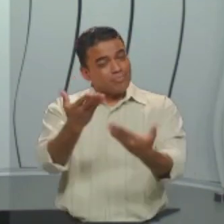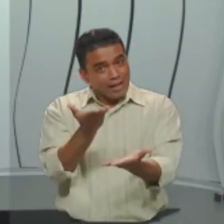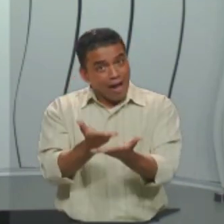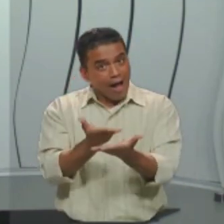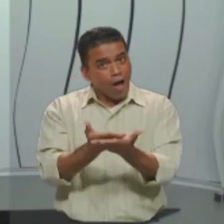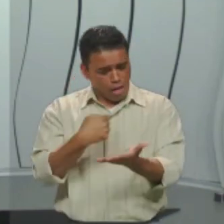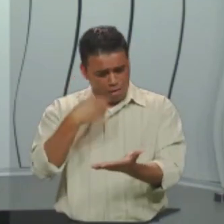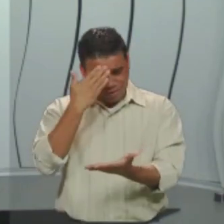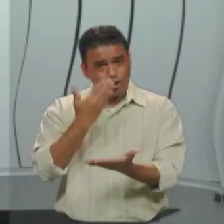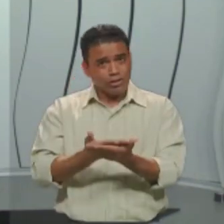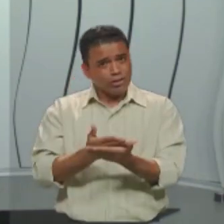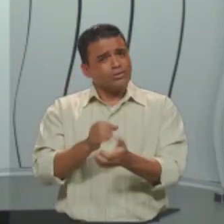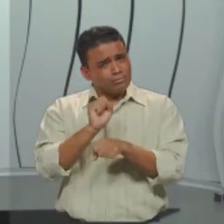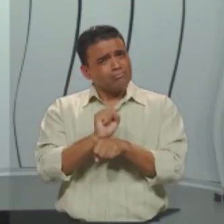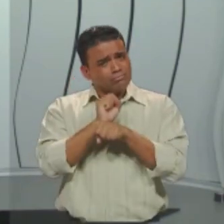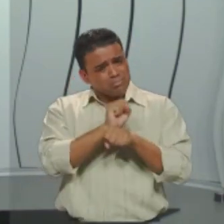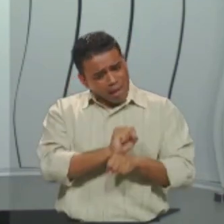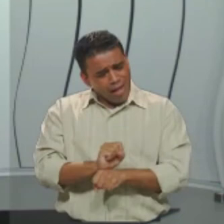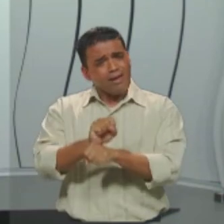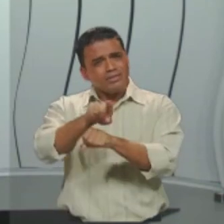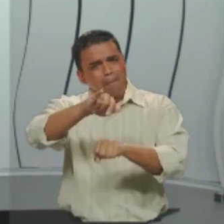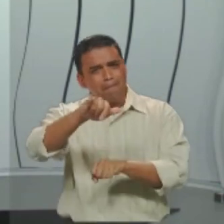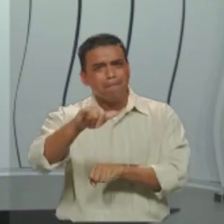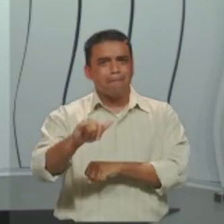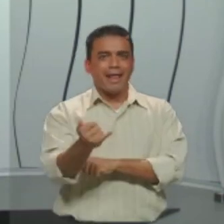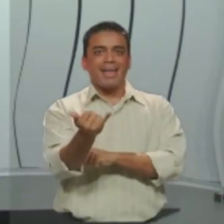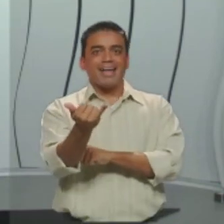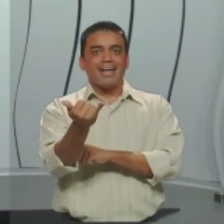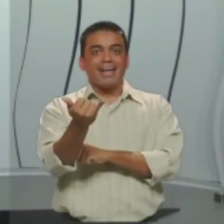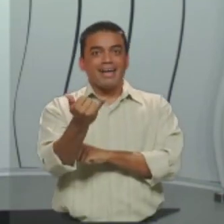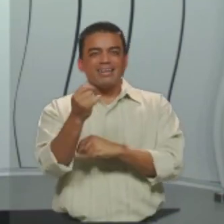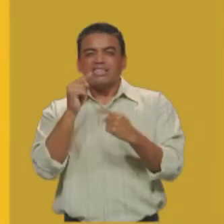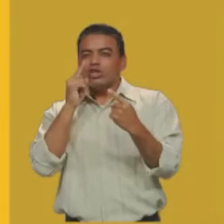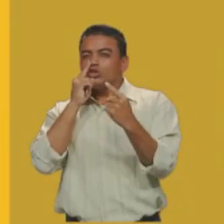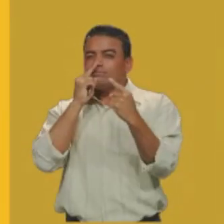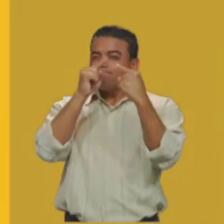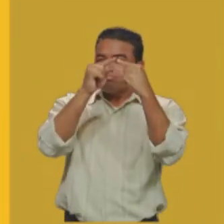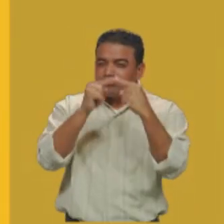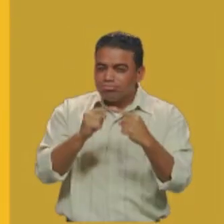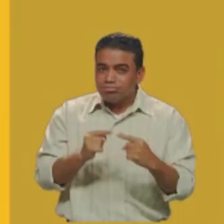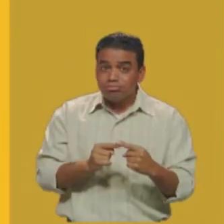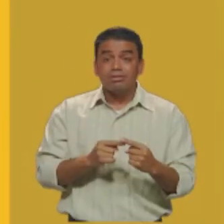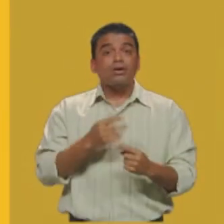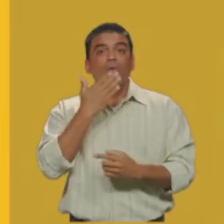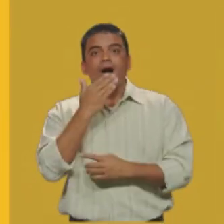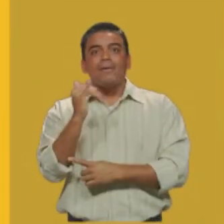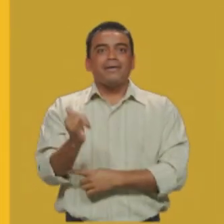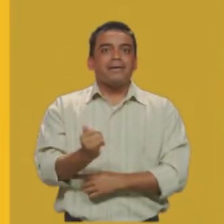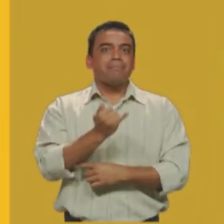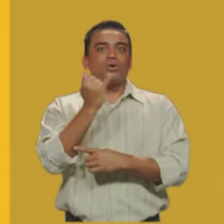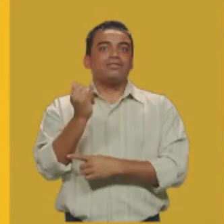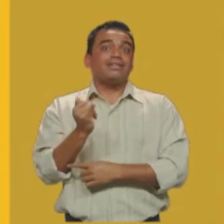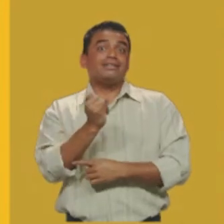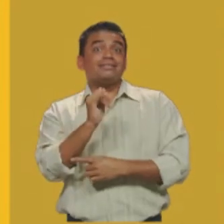eu acredito. Eu espero que você tenha aproveitado. Identificado a importância do